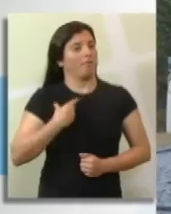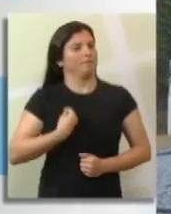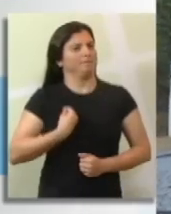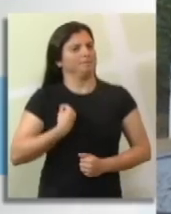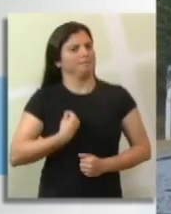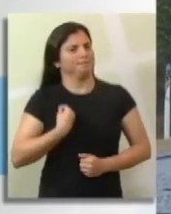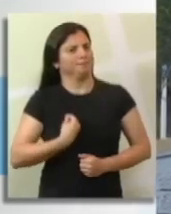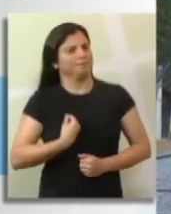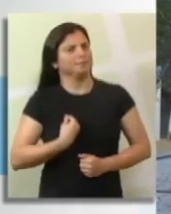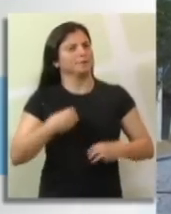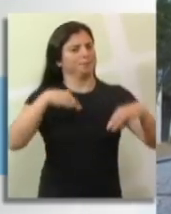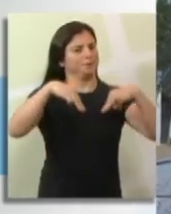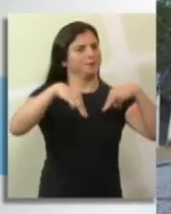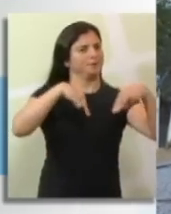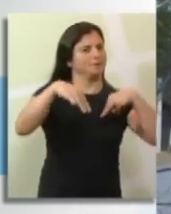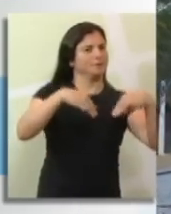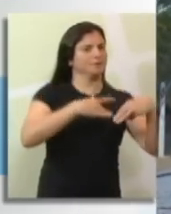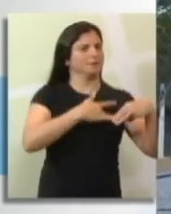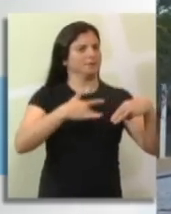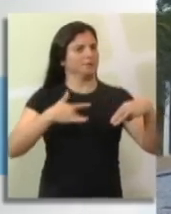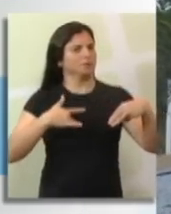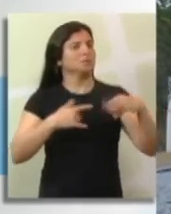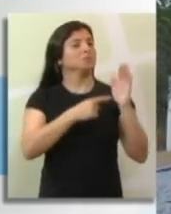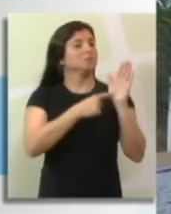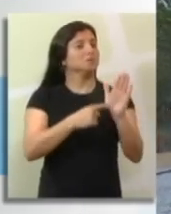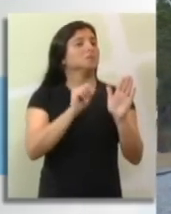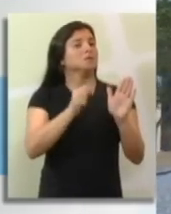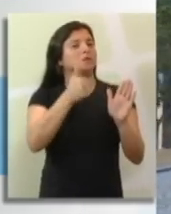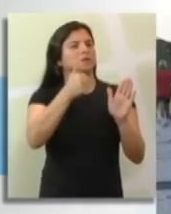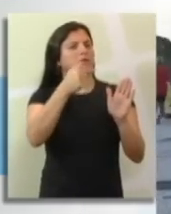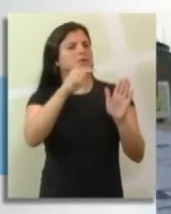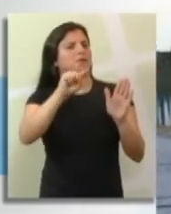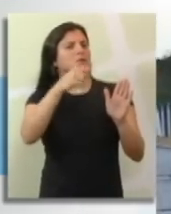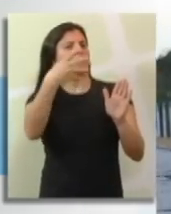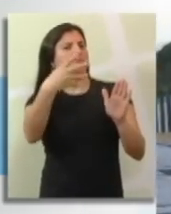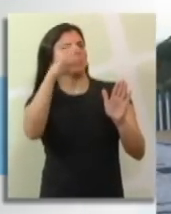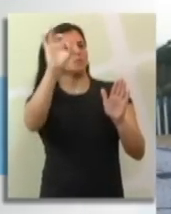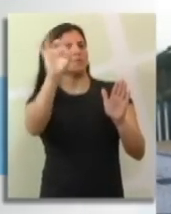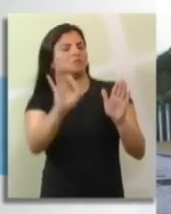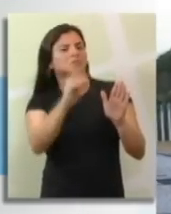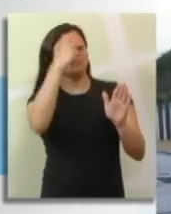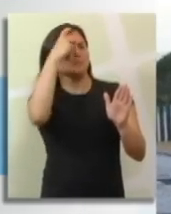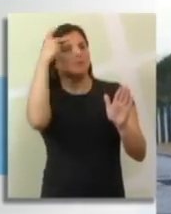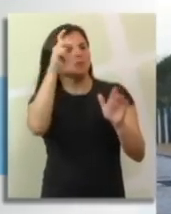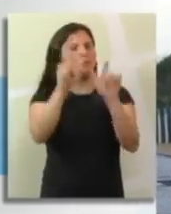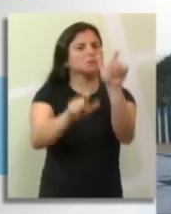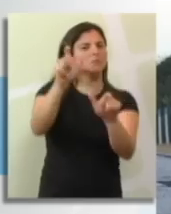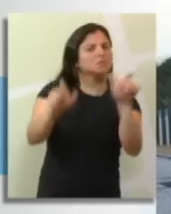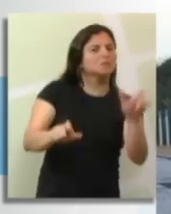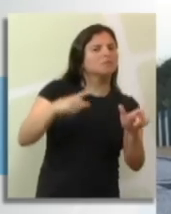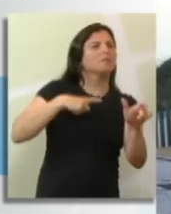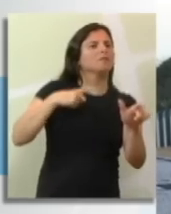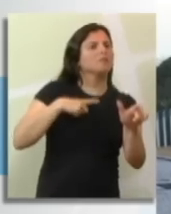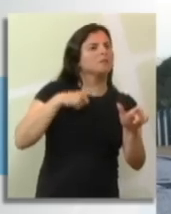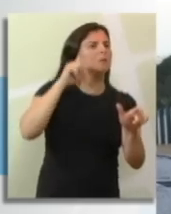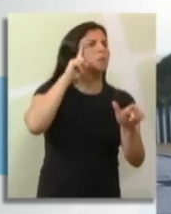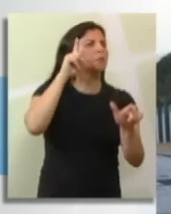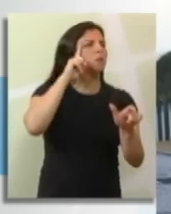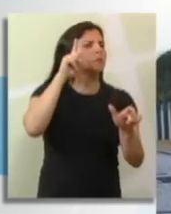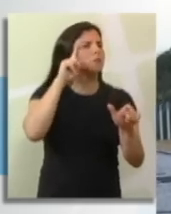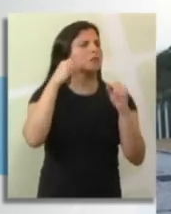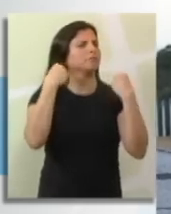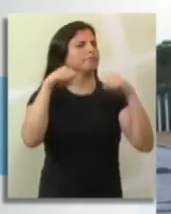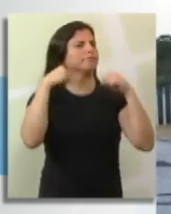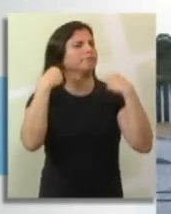De acordo com o Ministério da Saúde, 17,4% dos adultos do país praticam algum tipo de atividade